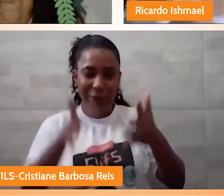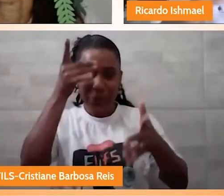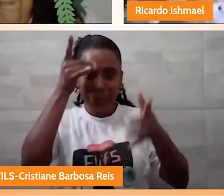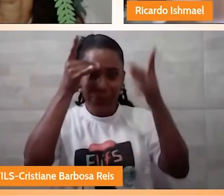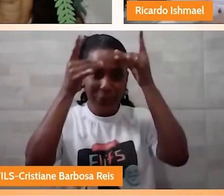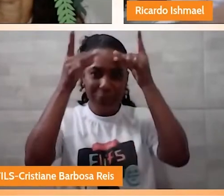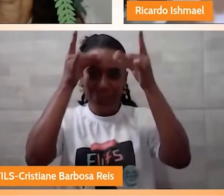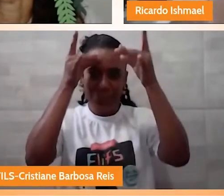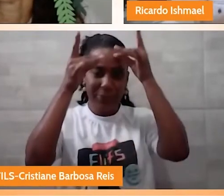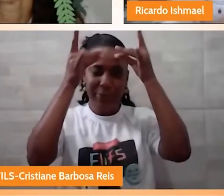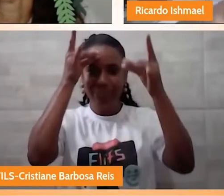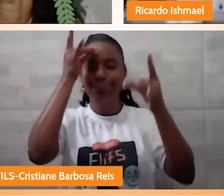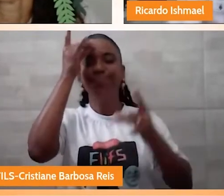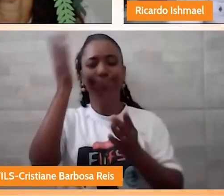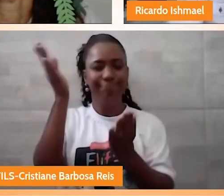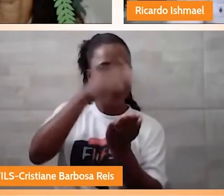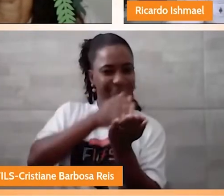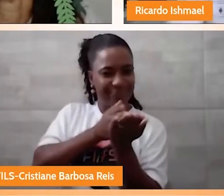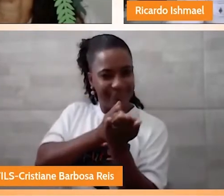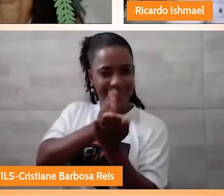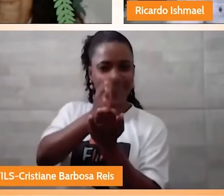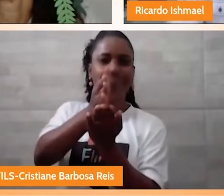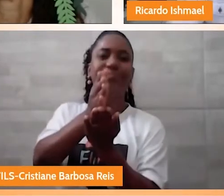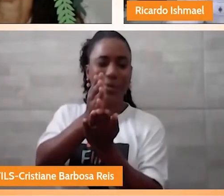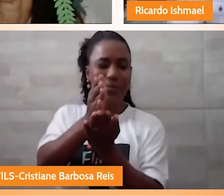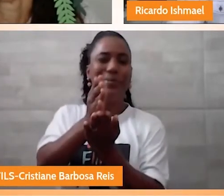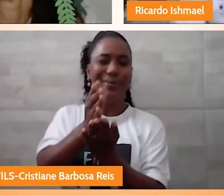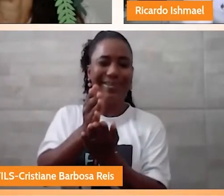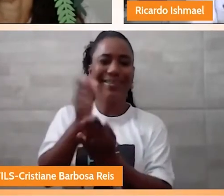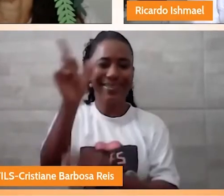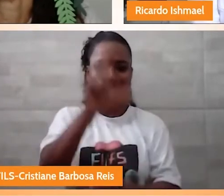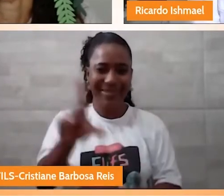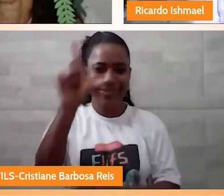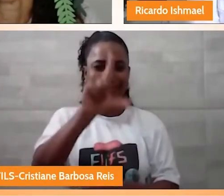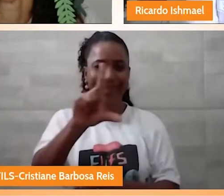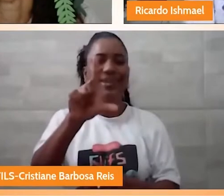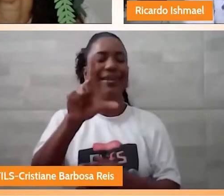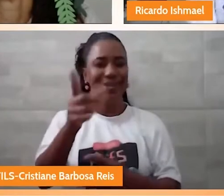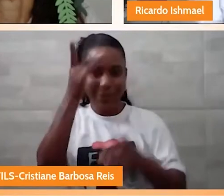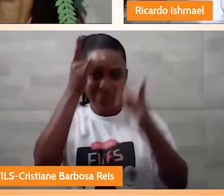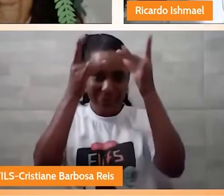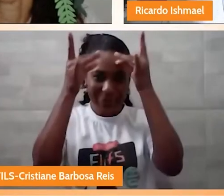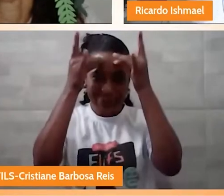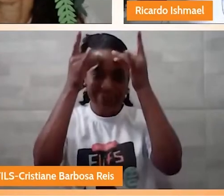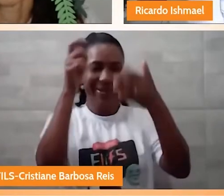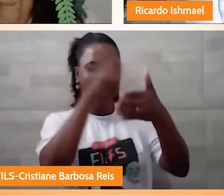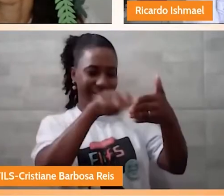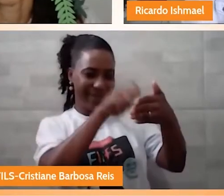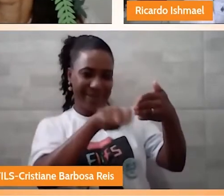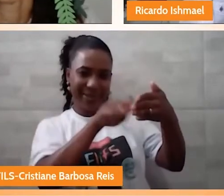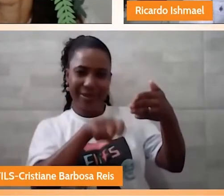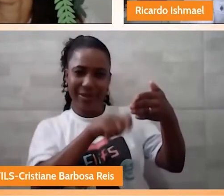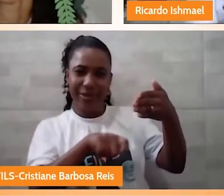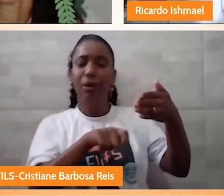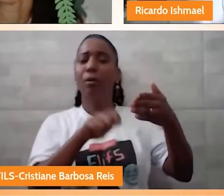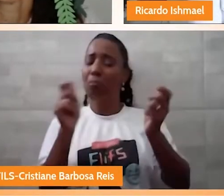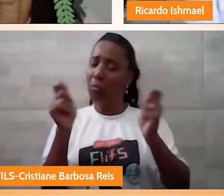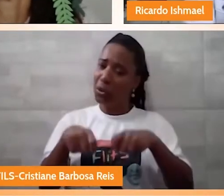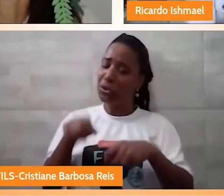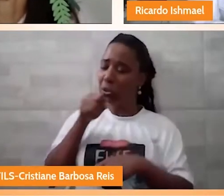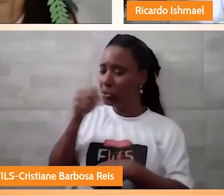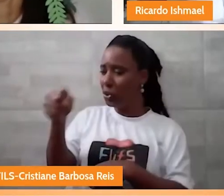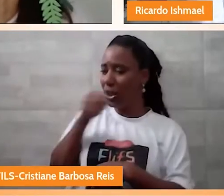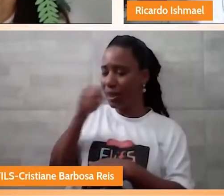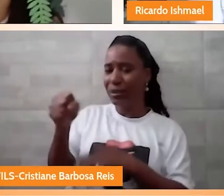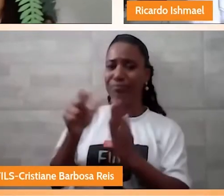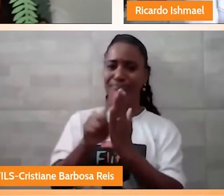uma outra seara que não fosse através da produção textual. Se no jornalismo, produzindo um outro tipo de texto, diferente,